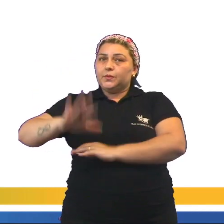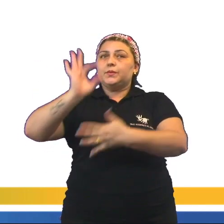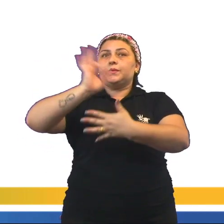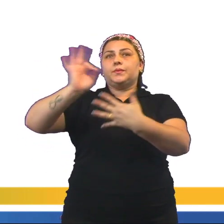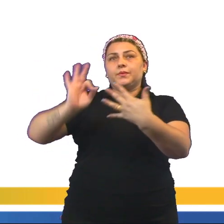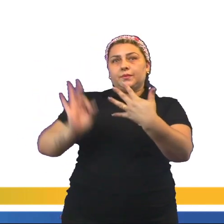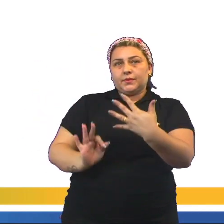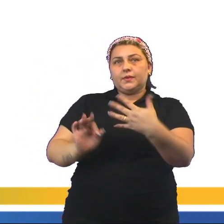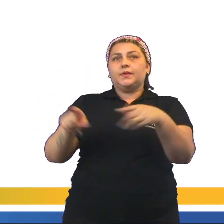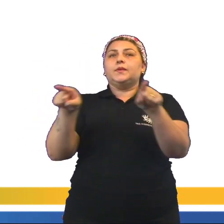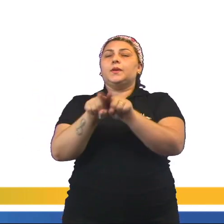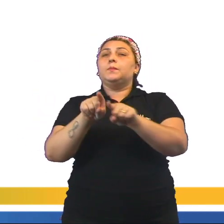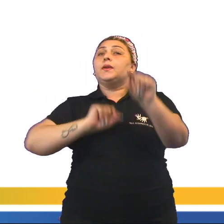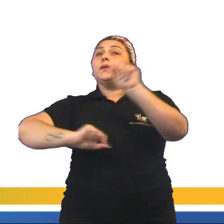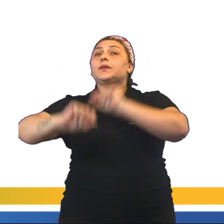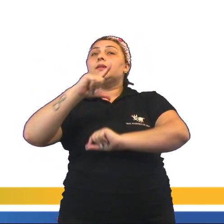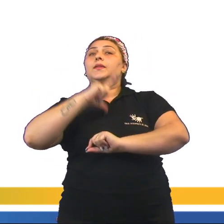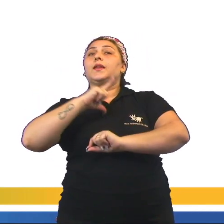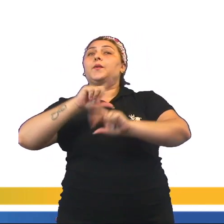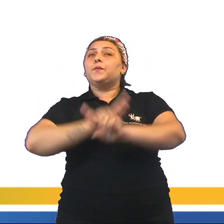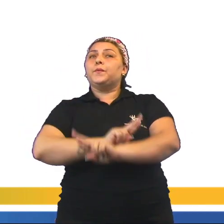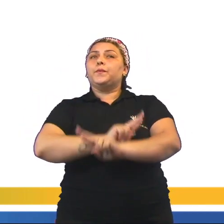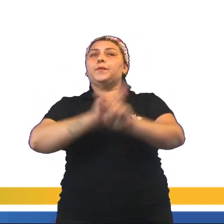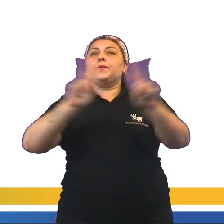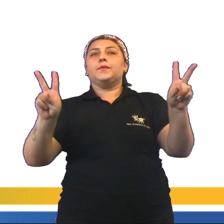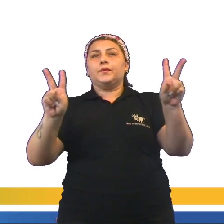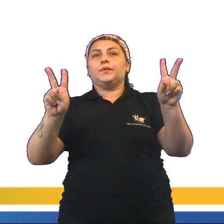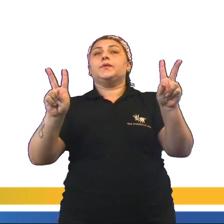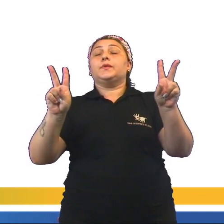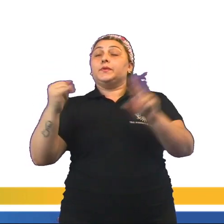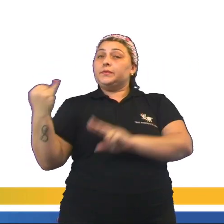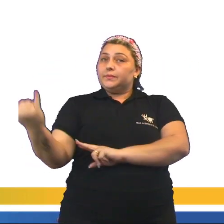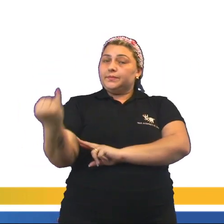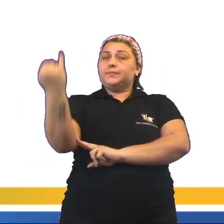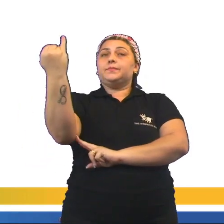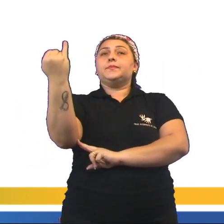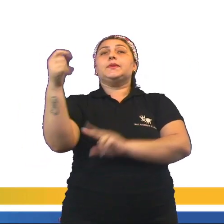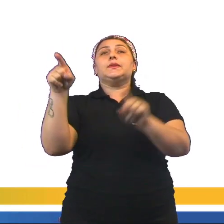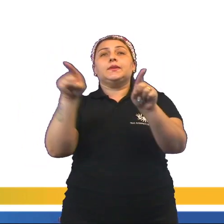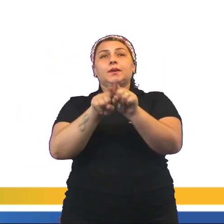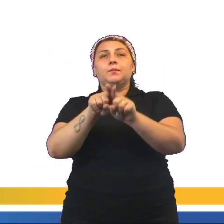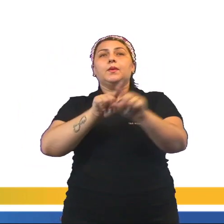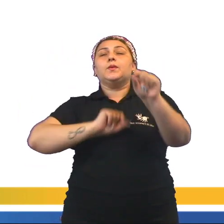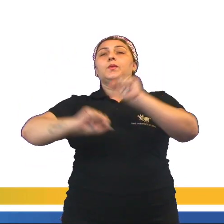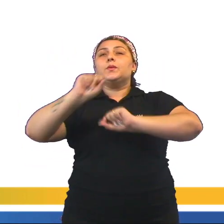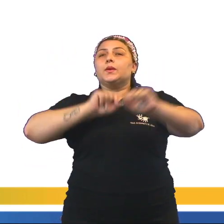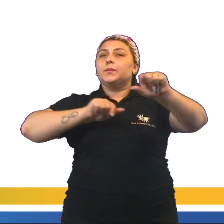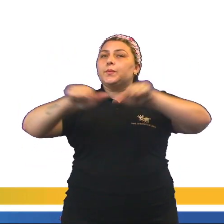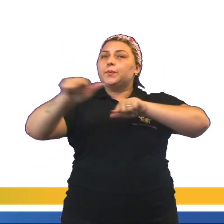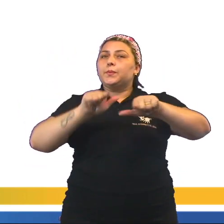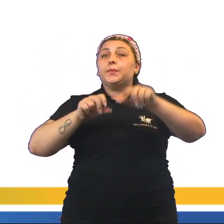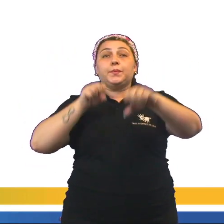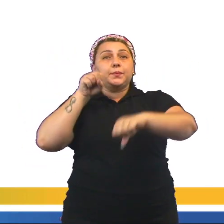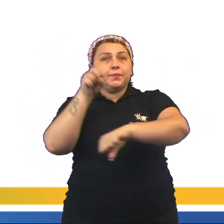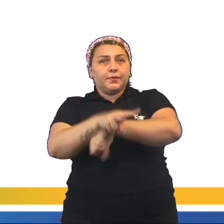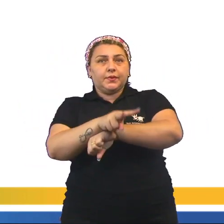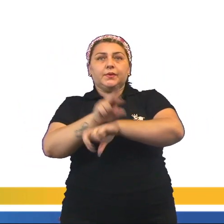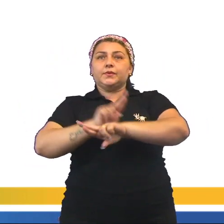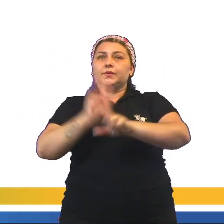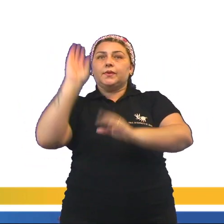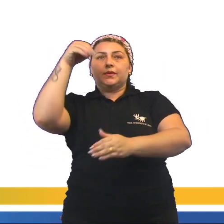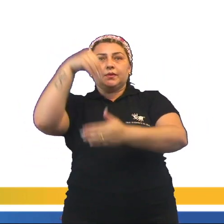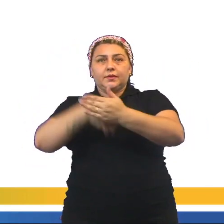as classes, que possuem diferentes importâncias e ocupam diferentes cargos